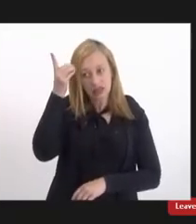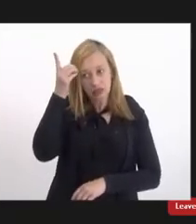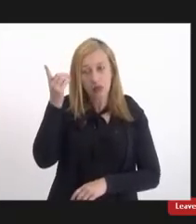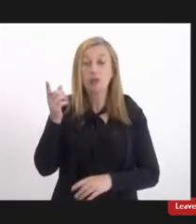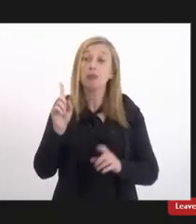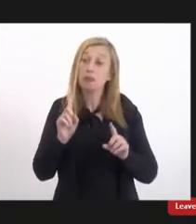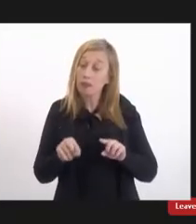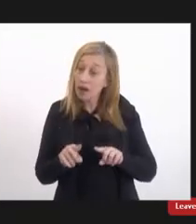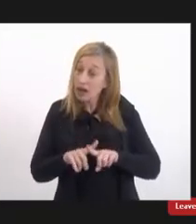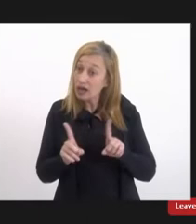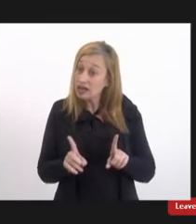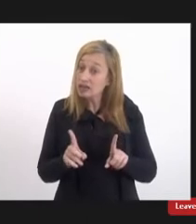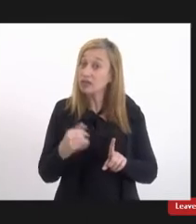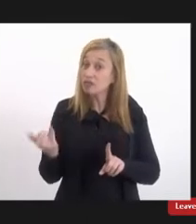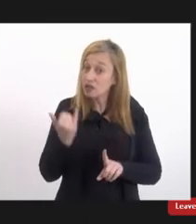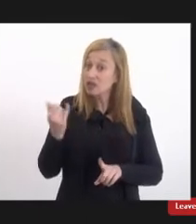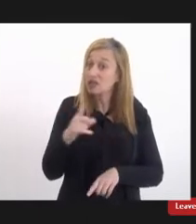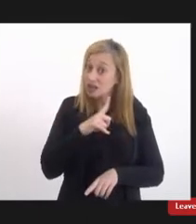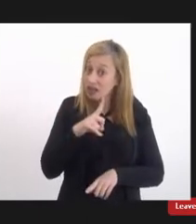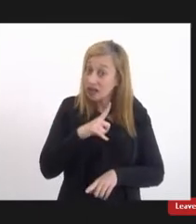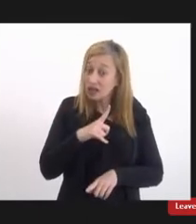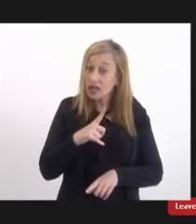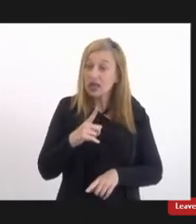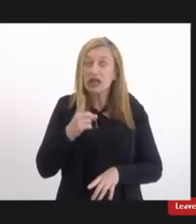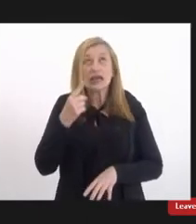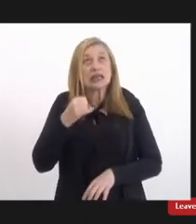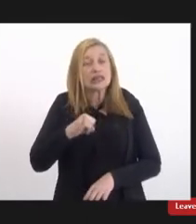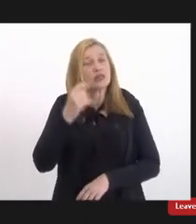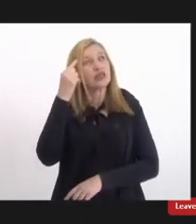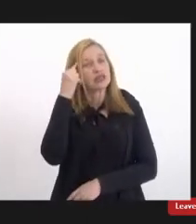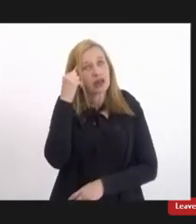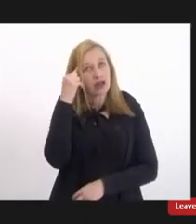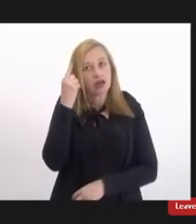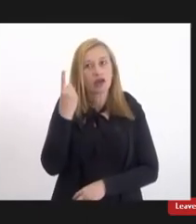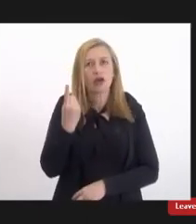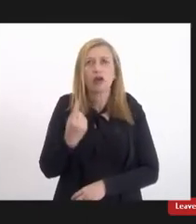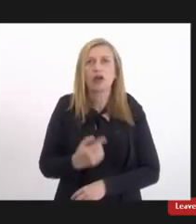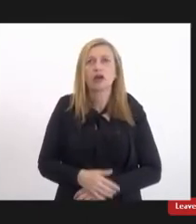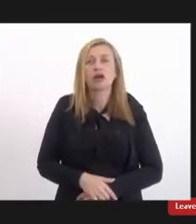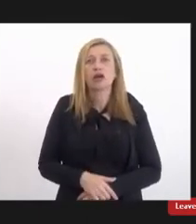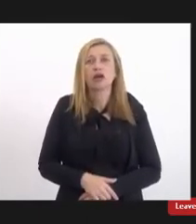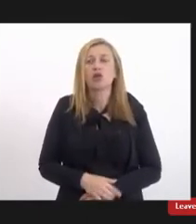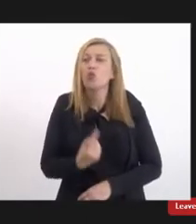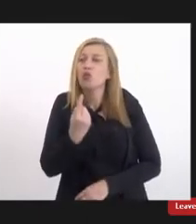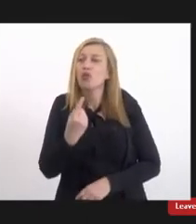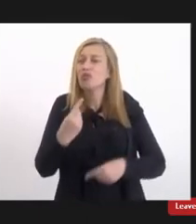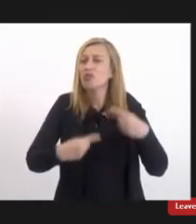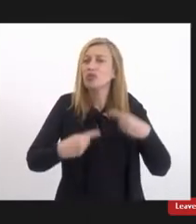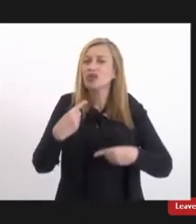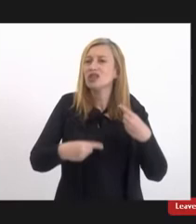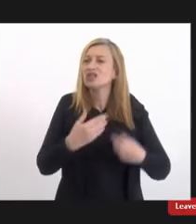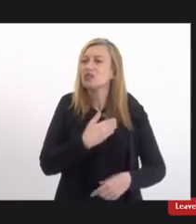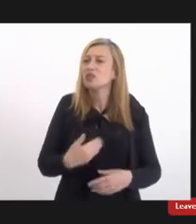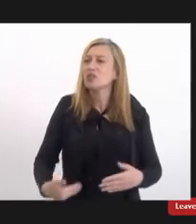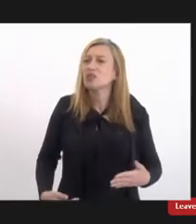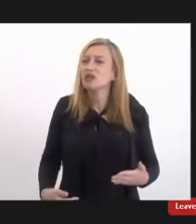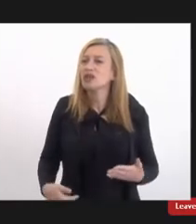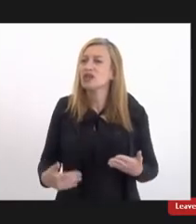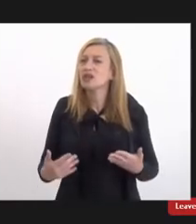porque senão se a gente for pensar que uma uma política pública dessa